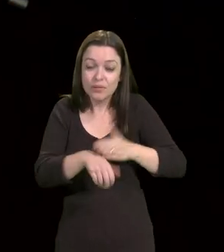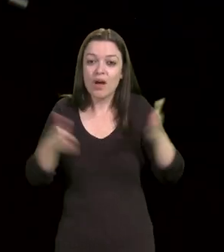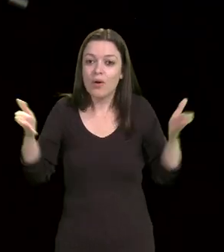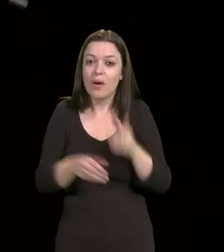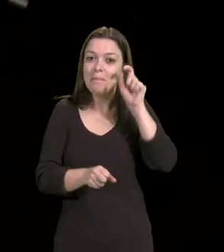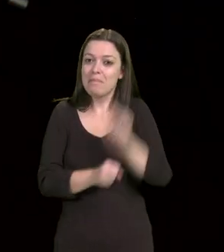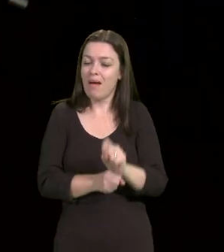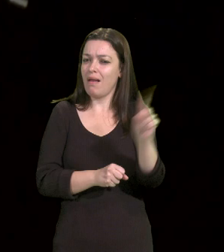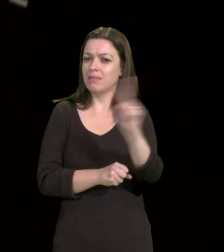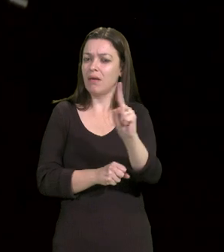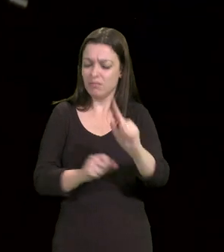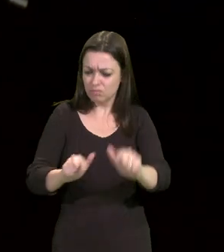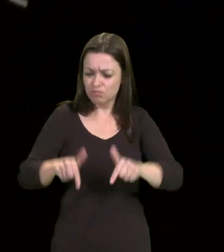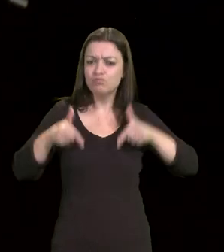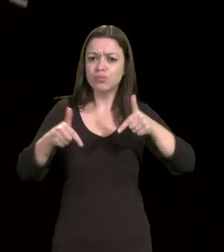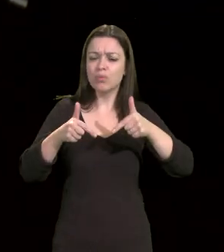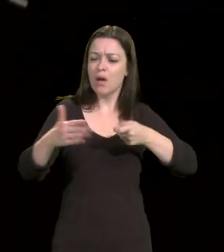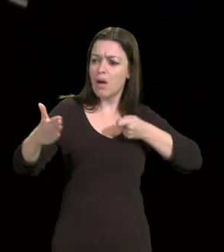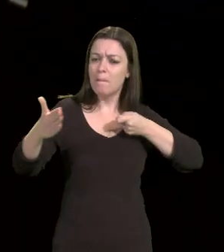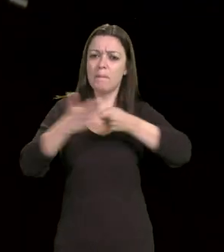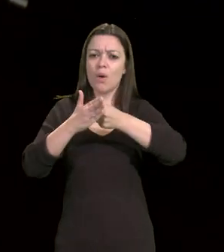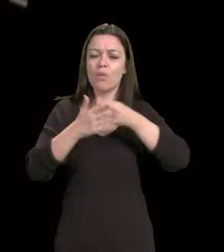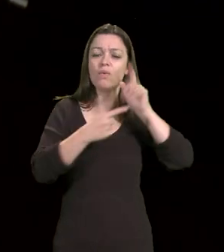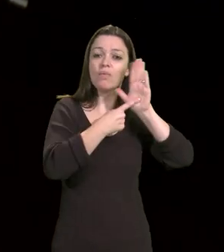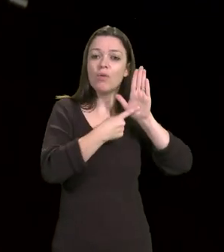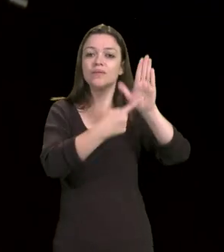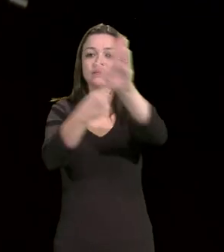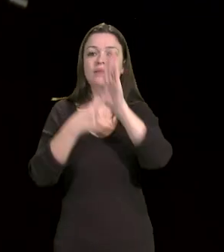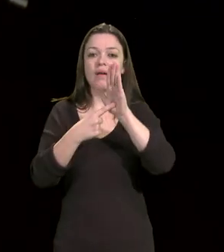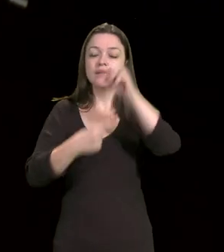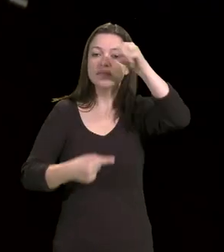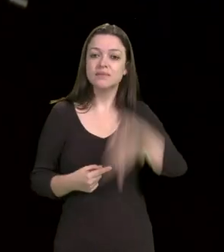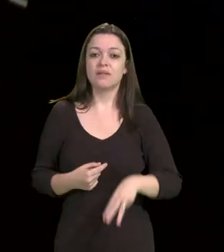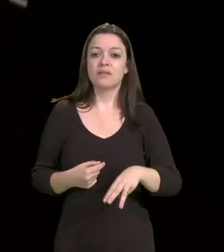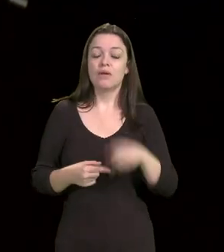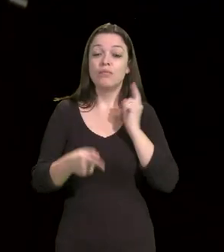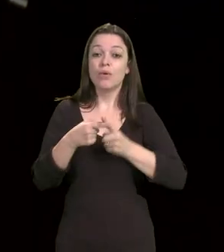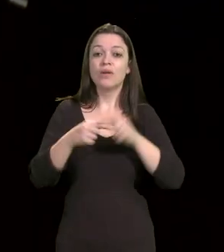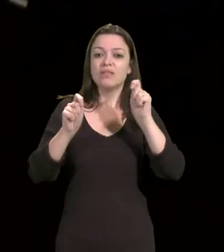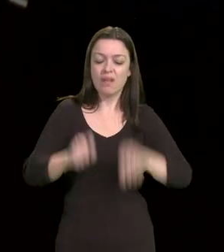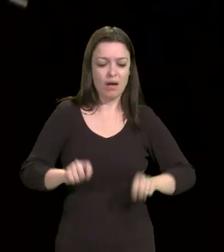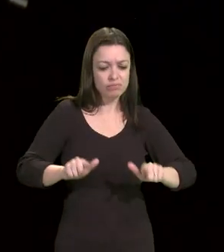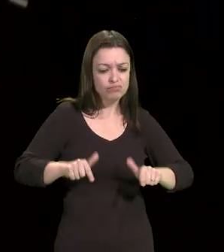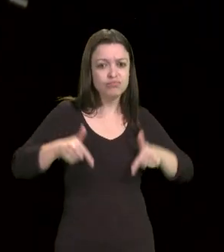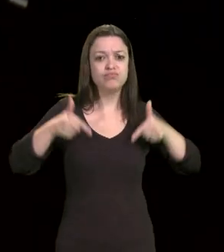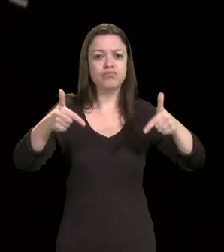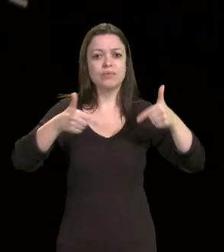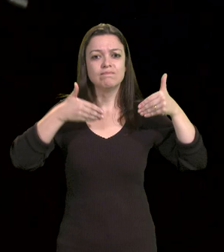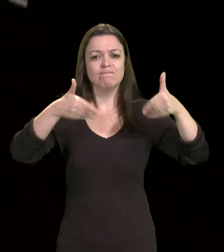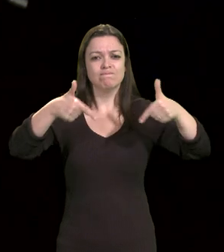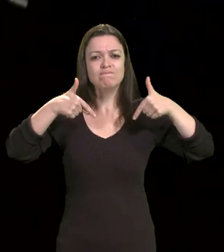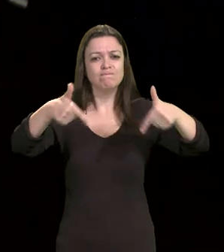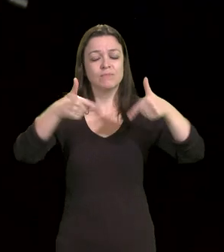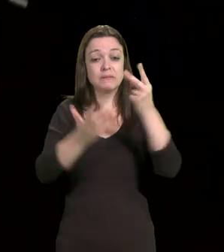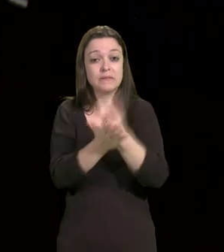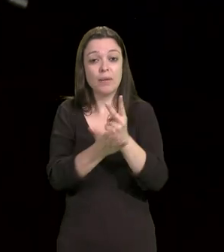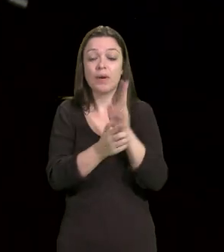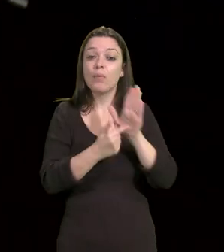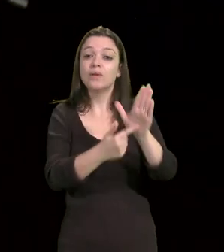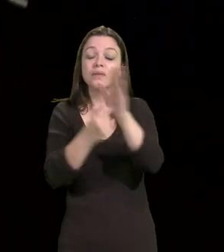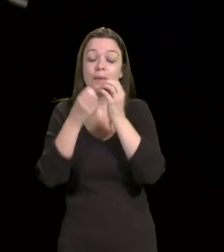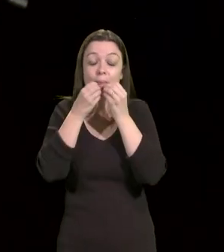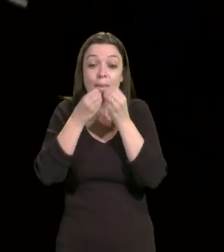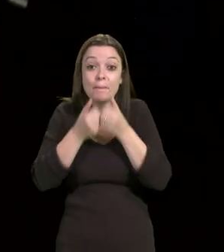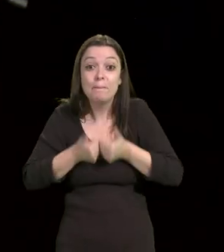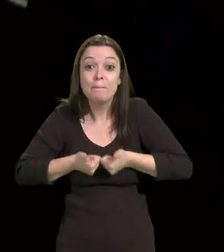ficar parado, de se mexer, de mostrar, e de mostrar dessa maneira construtiva aquilo que de boa